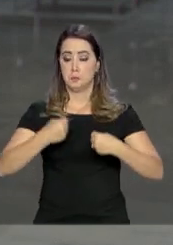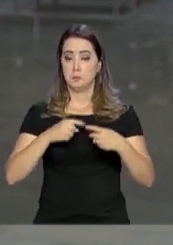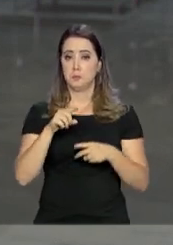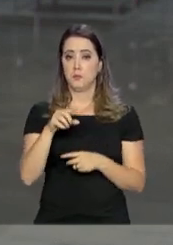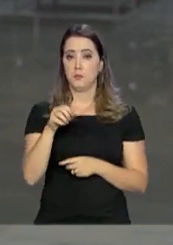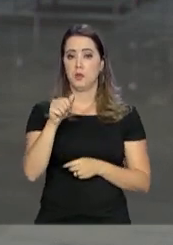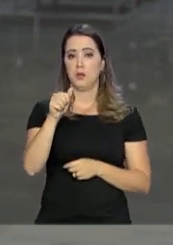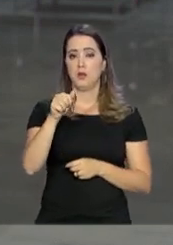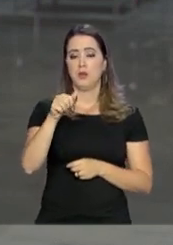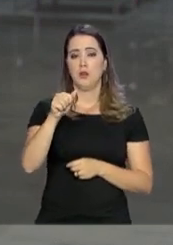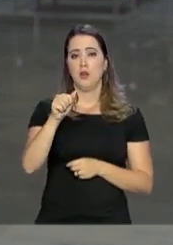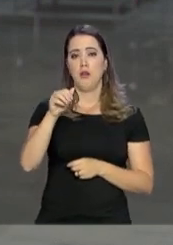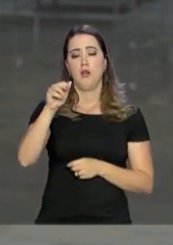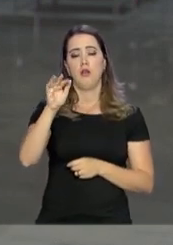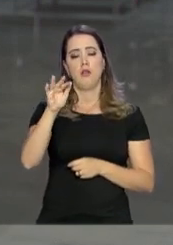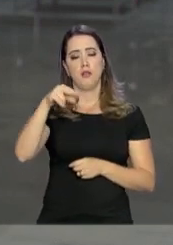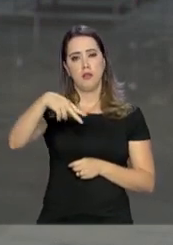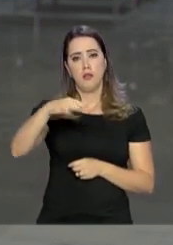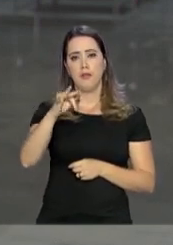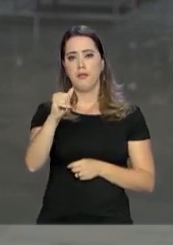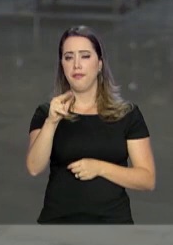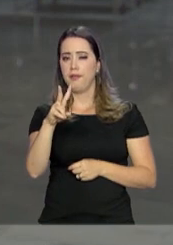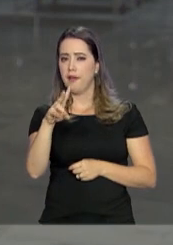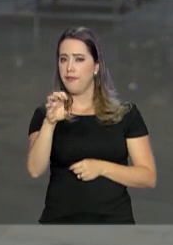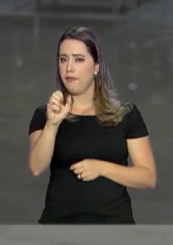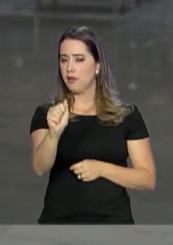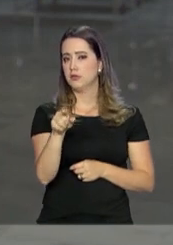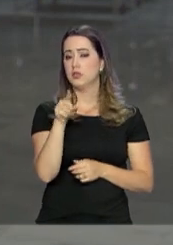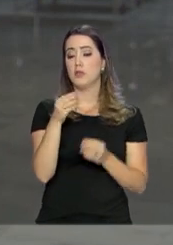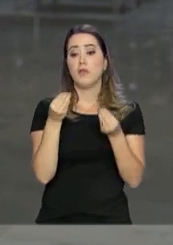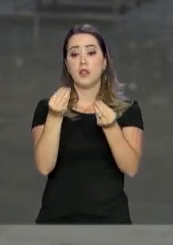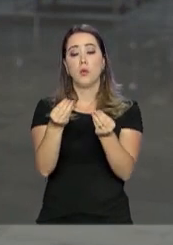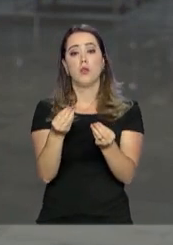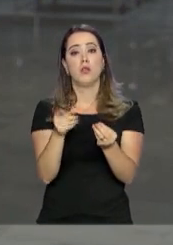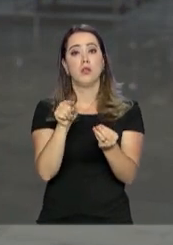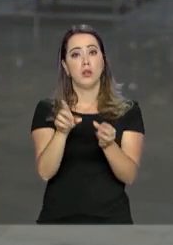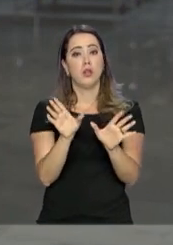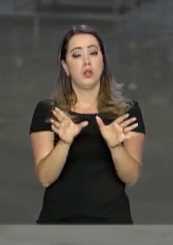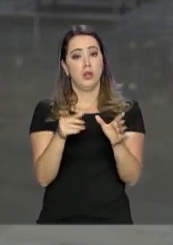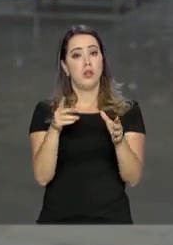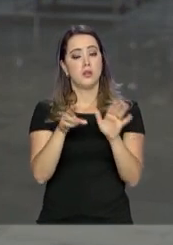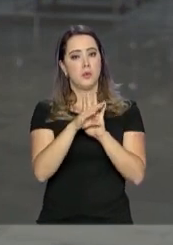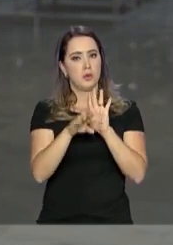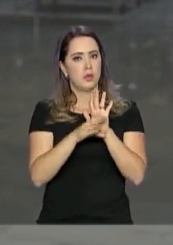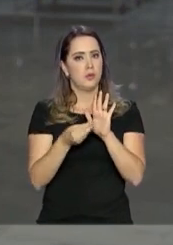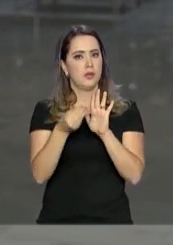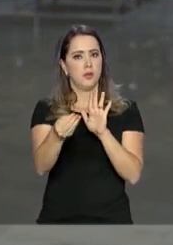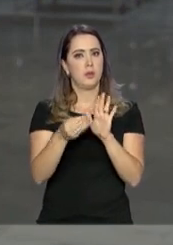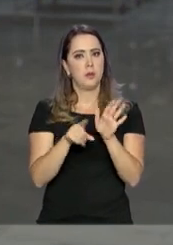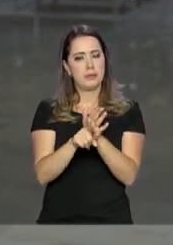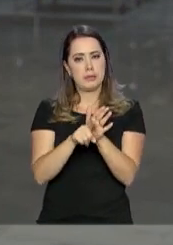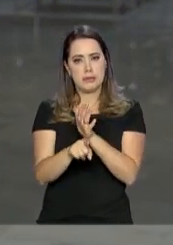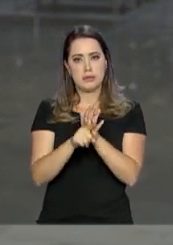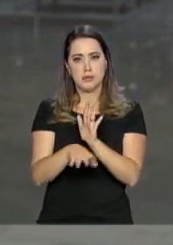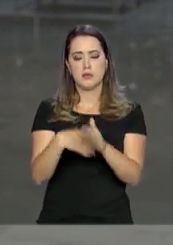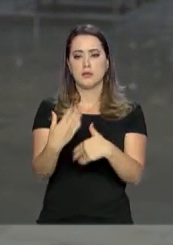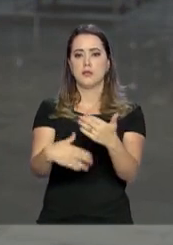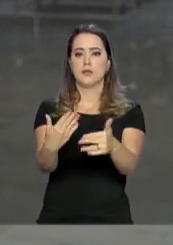Antônio Megali, o Rota 2030 vai garantir pesquisa e desenvolvimento. Também vai dar